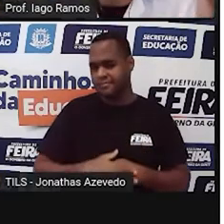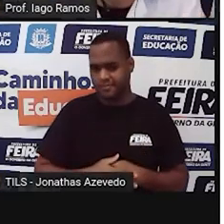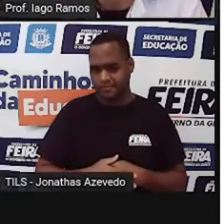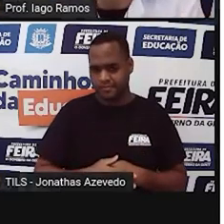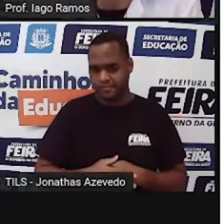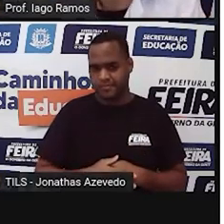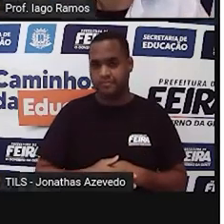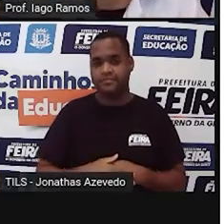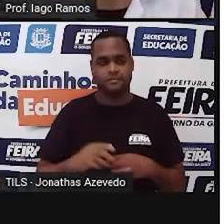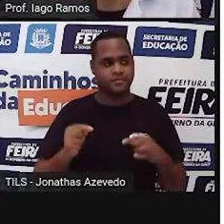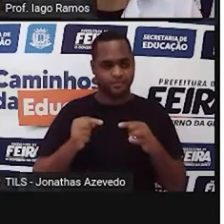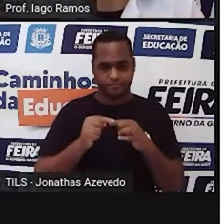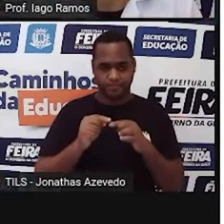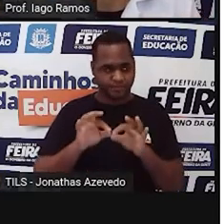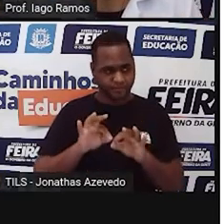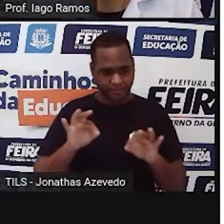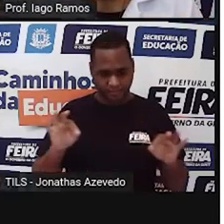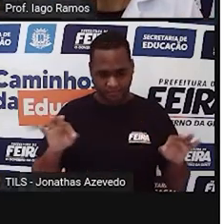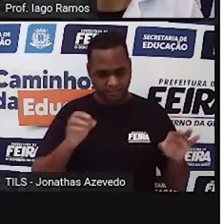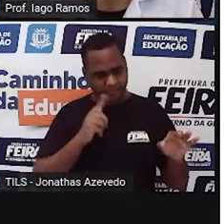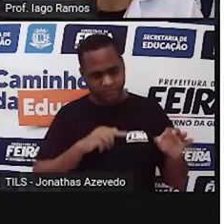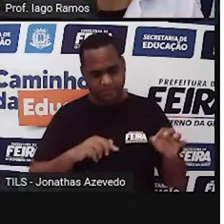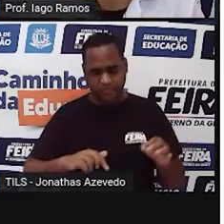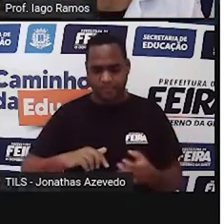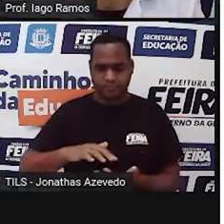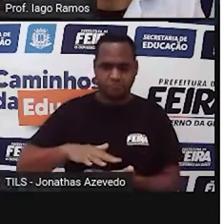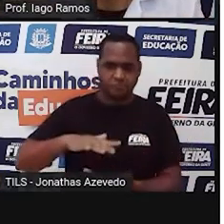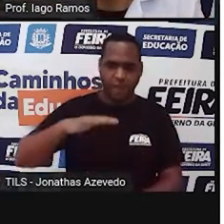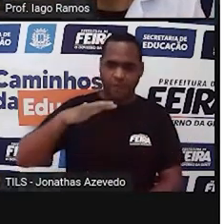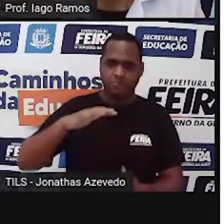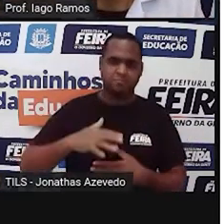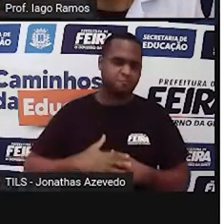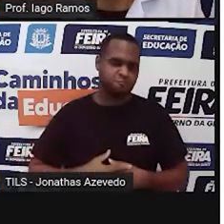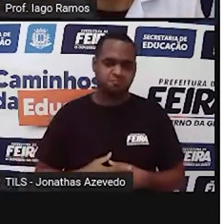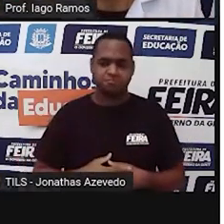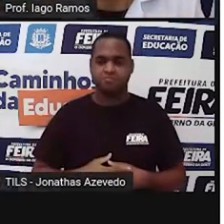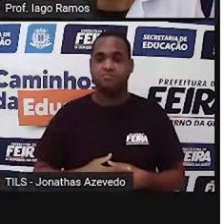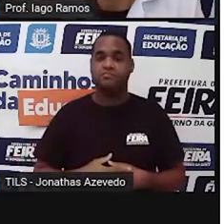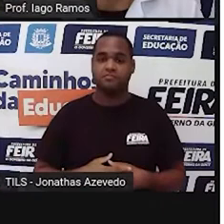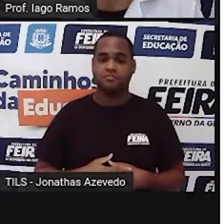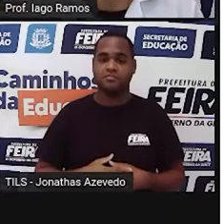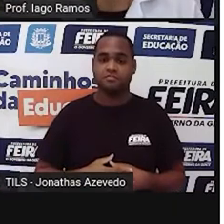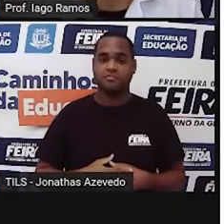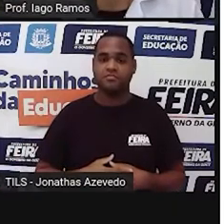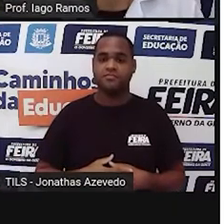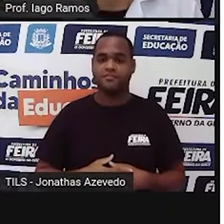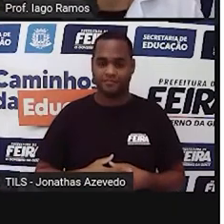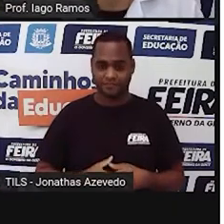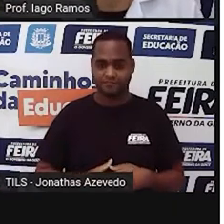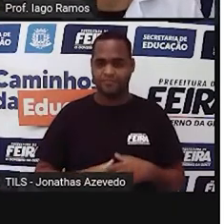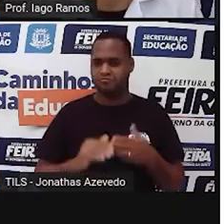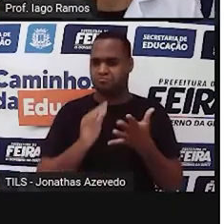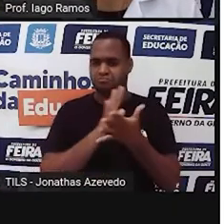forma o sistema de medidas, né? Por exemplo, ali tá aparecendo ali, ó, algumas